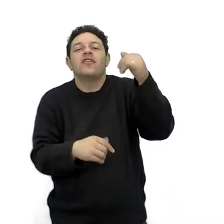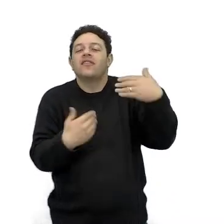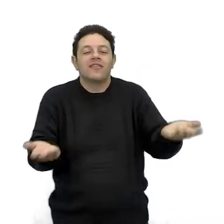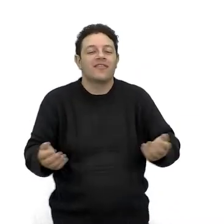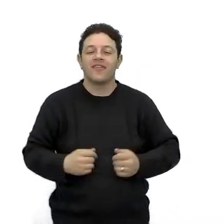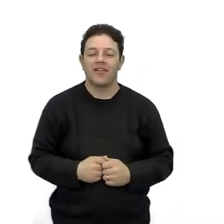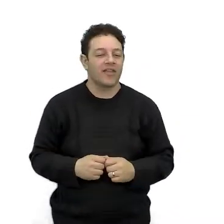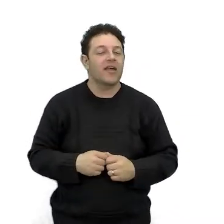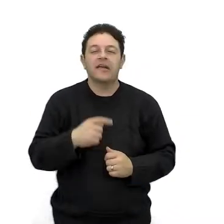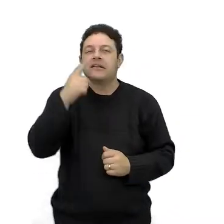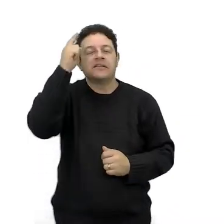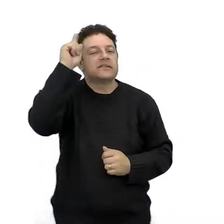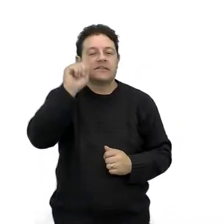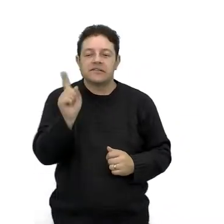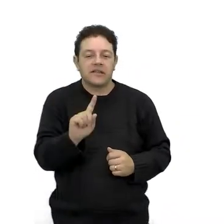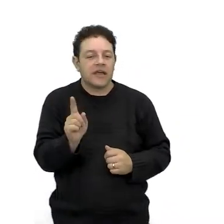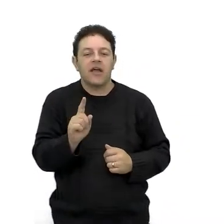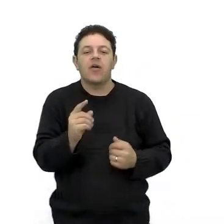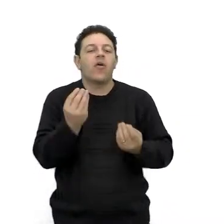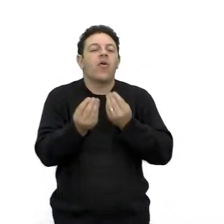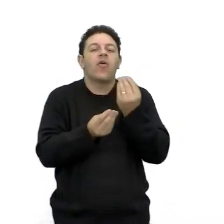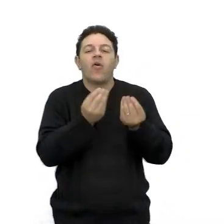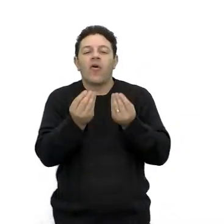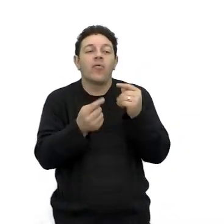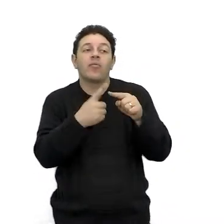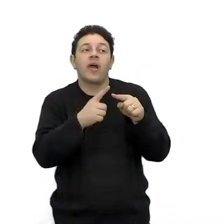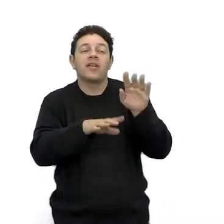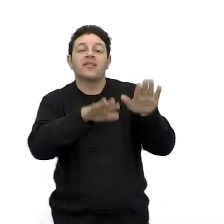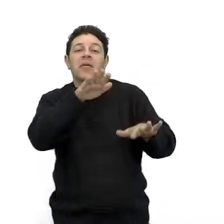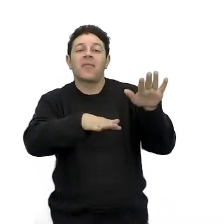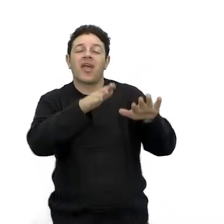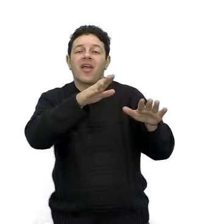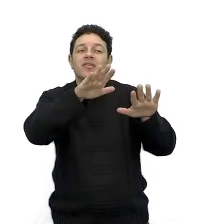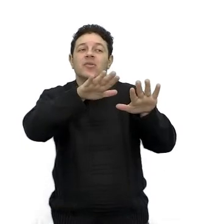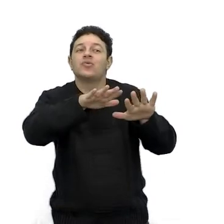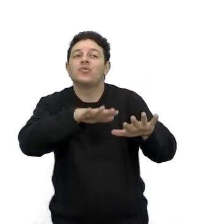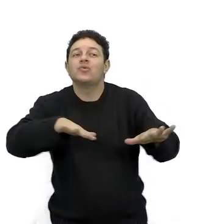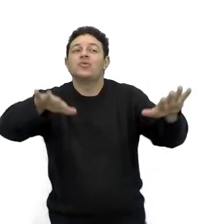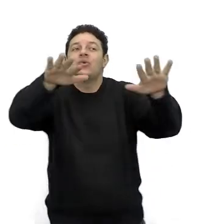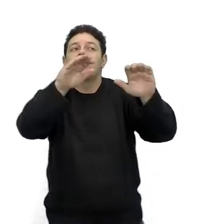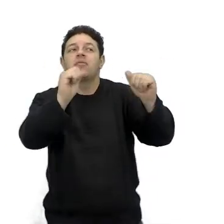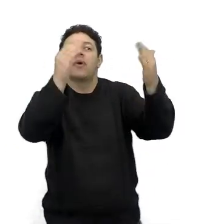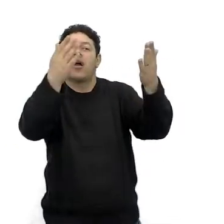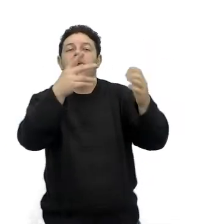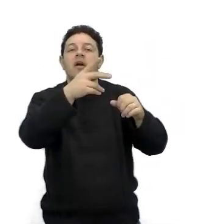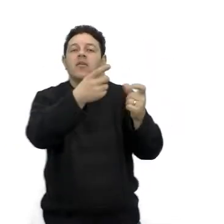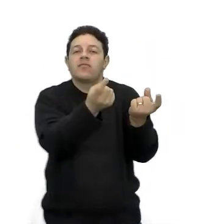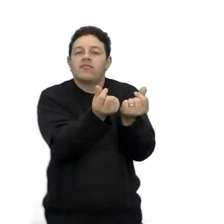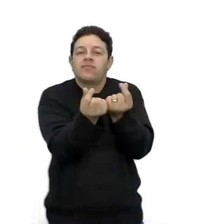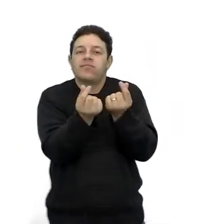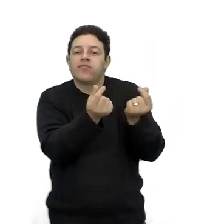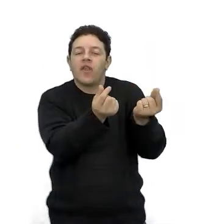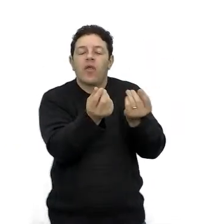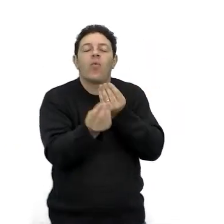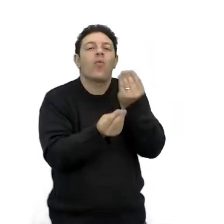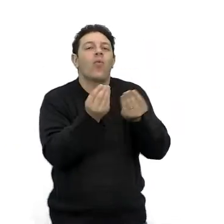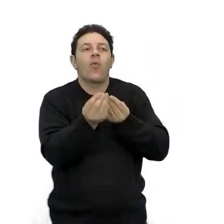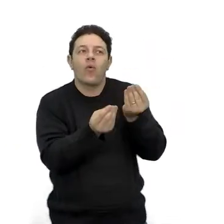Não consegue, devido aos mercados financeiros. Não consegue